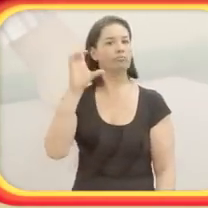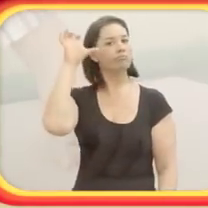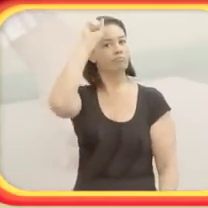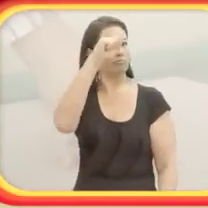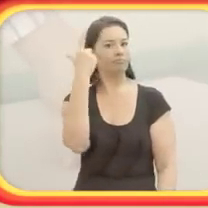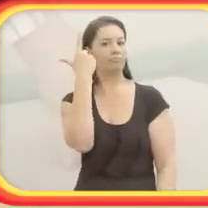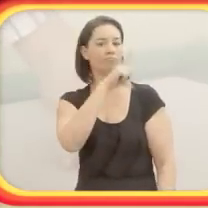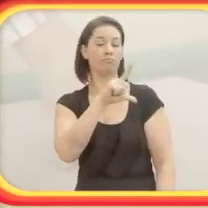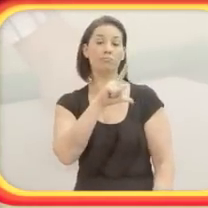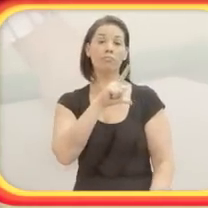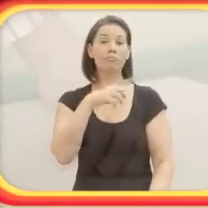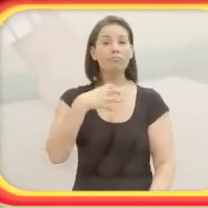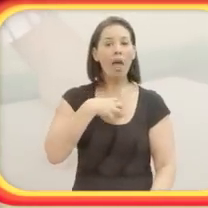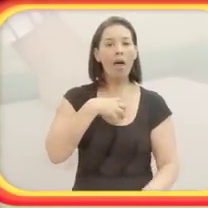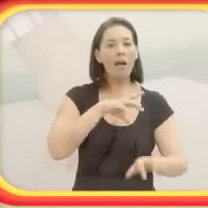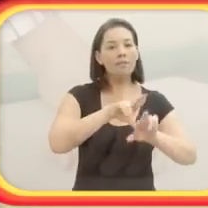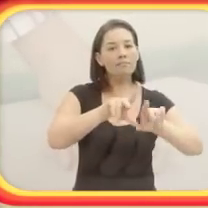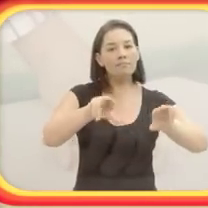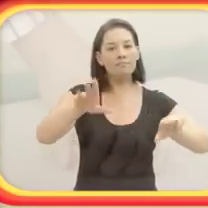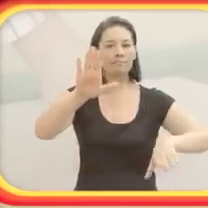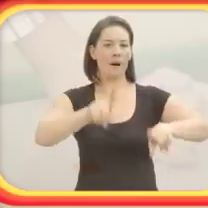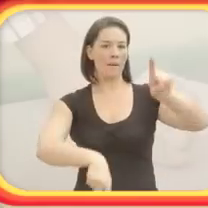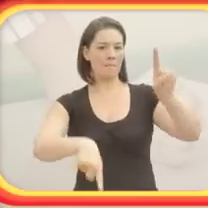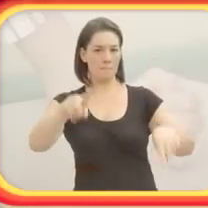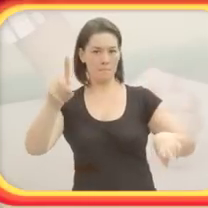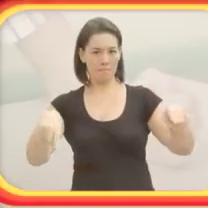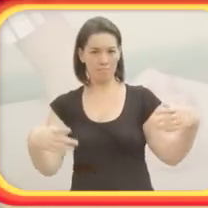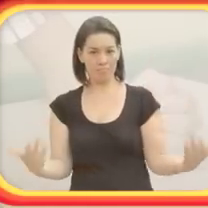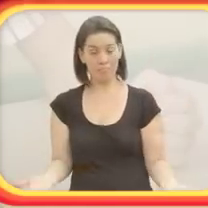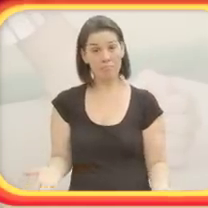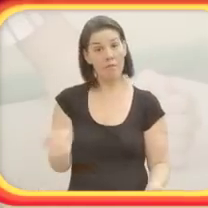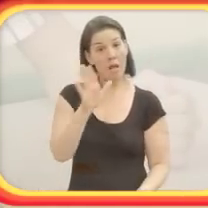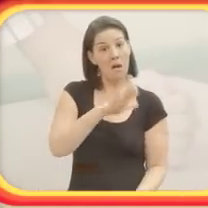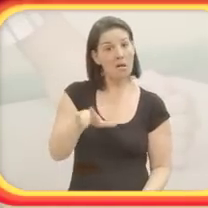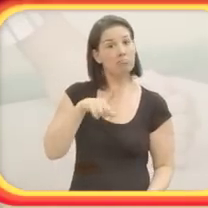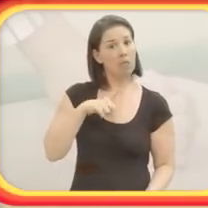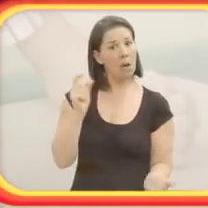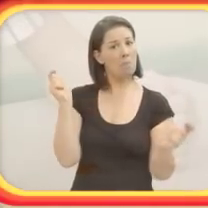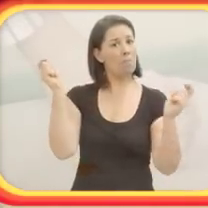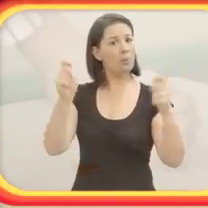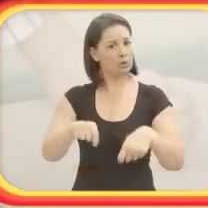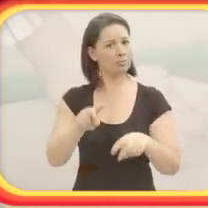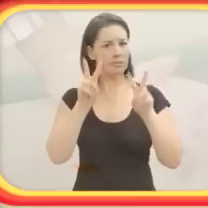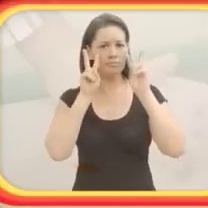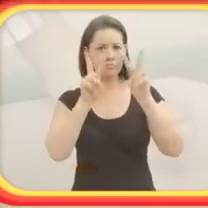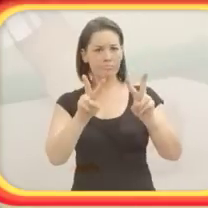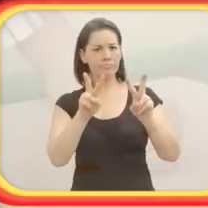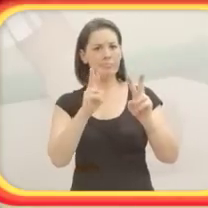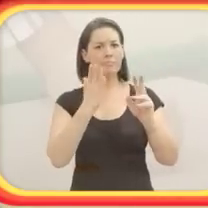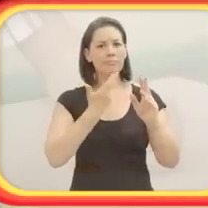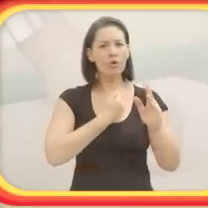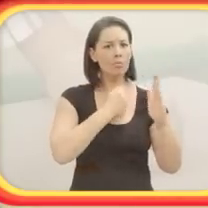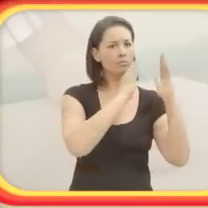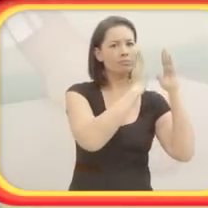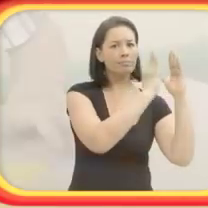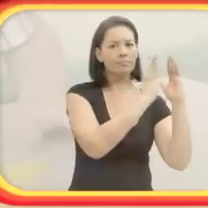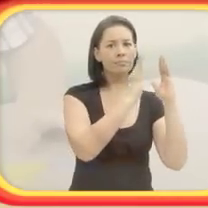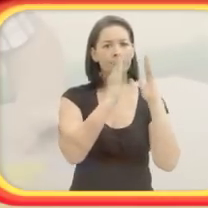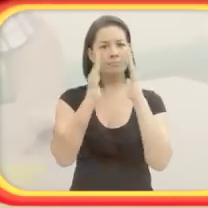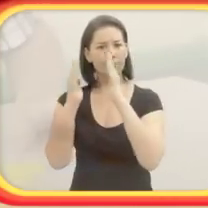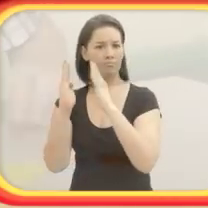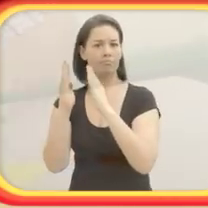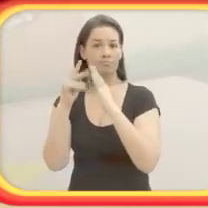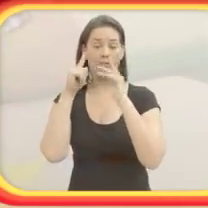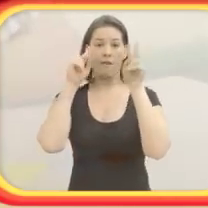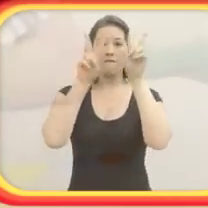Isso é muito interessante. Ou seja, o professor tem que estar atento porque cada aluno aprende de uma maneira diferente. A